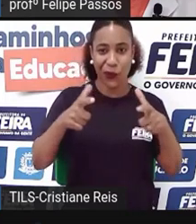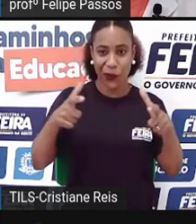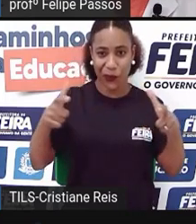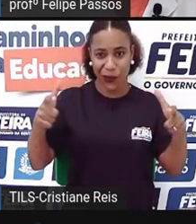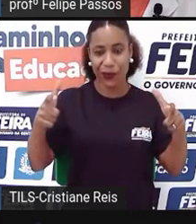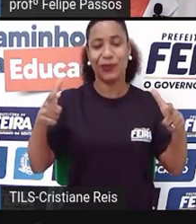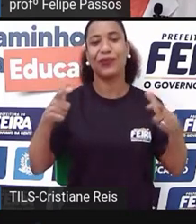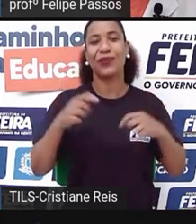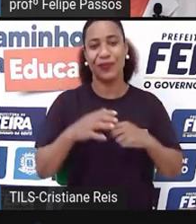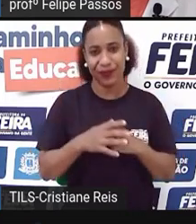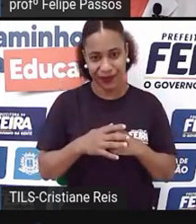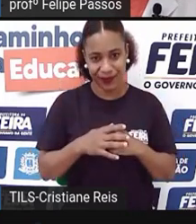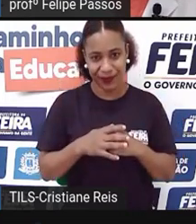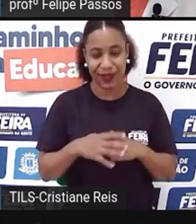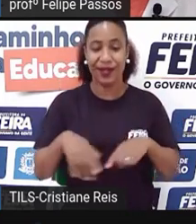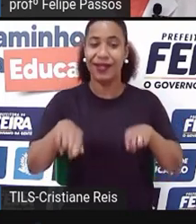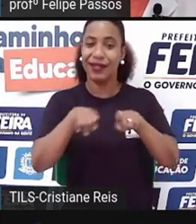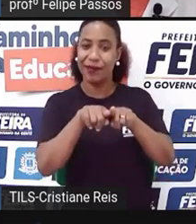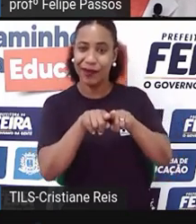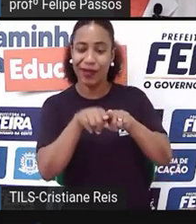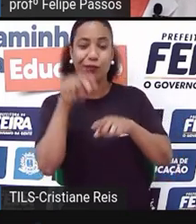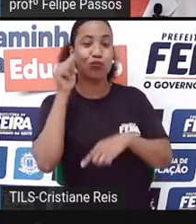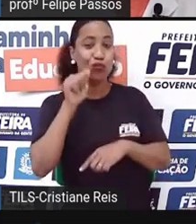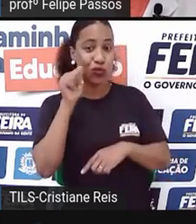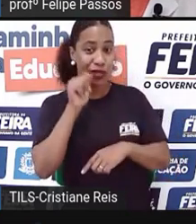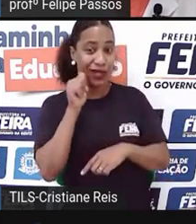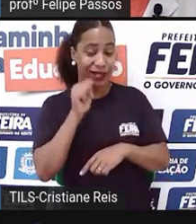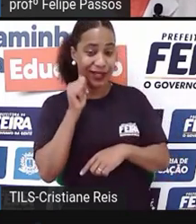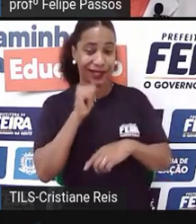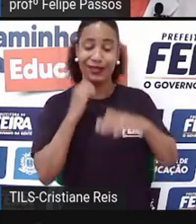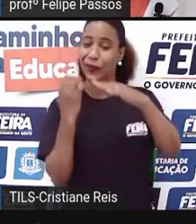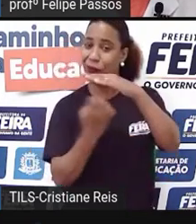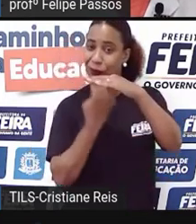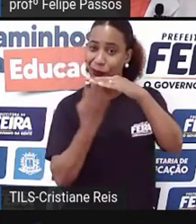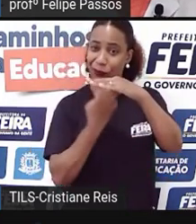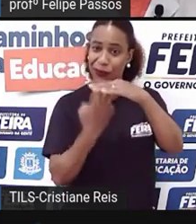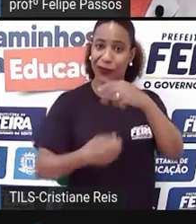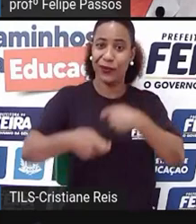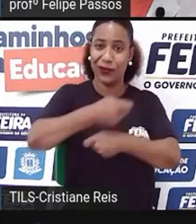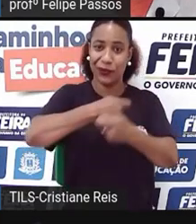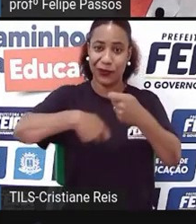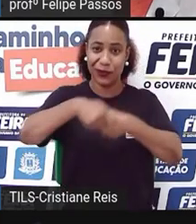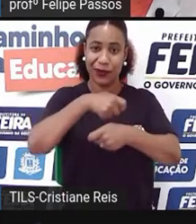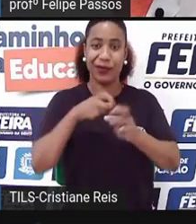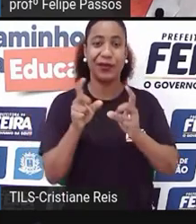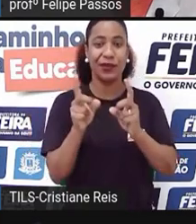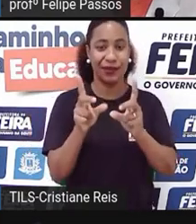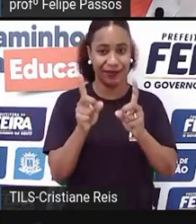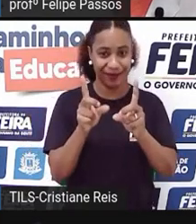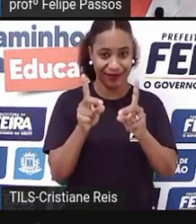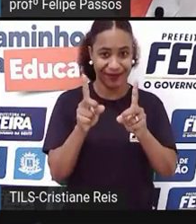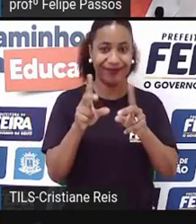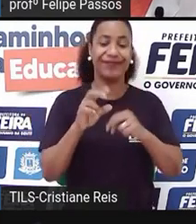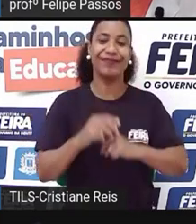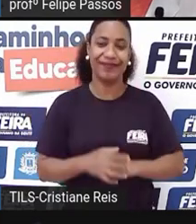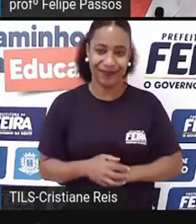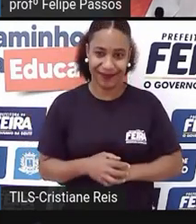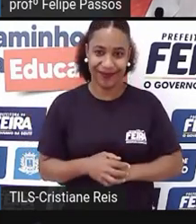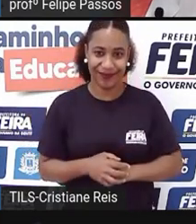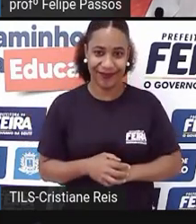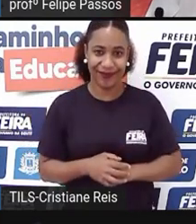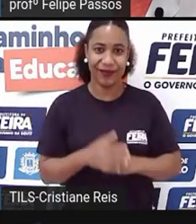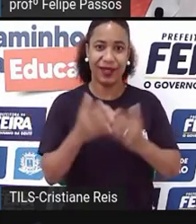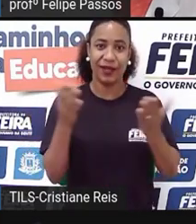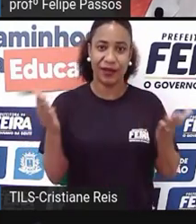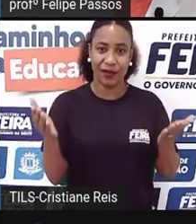o empreendedorismo feminino também cresceu, nós tivemos algumas quedas na atuação de